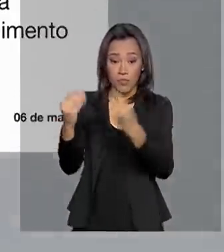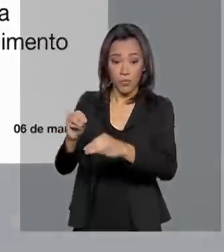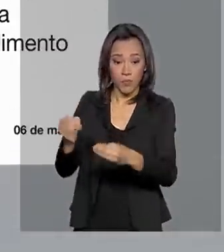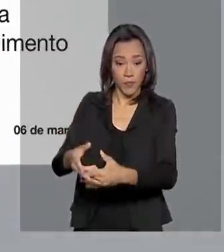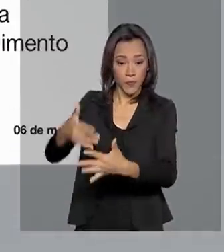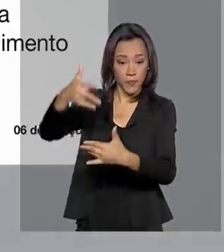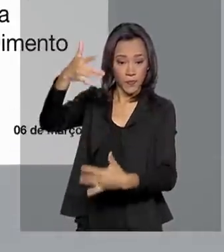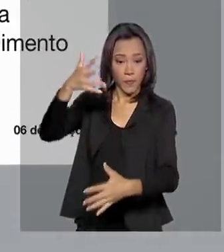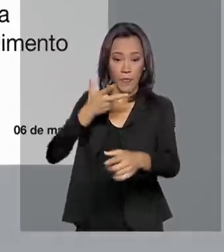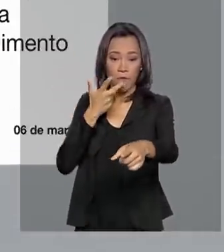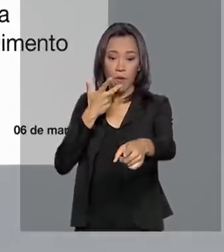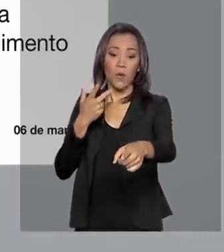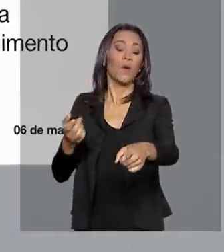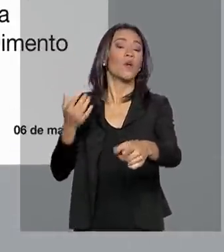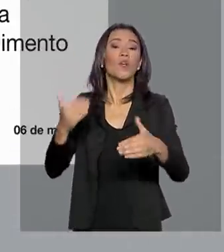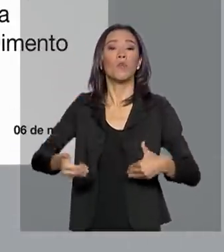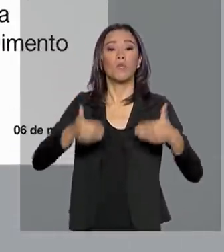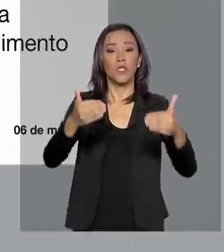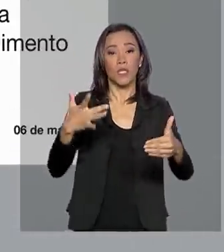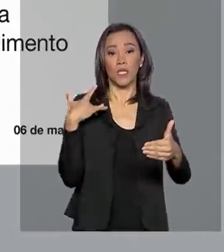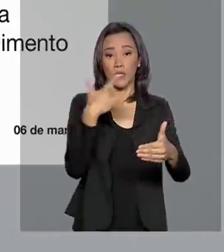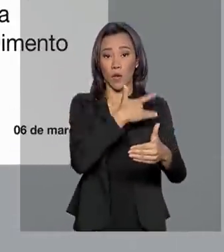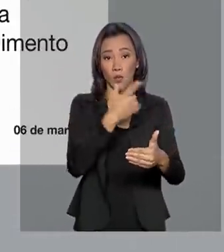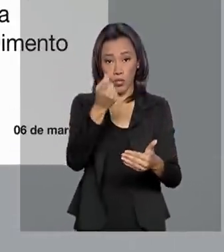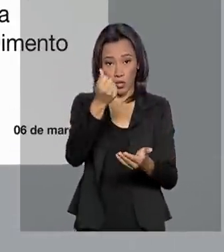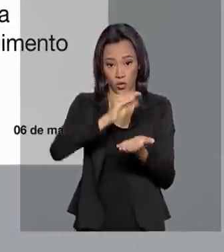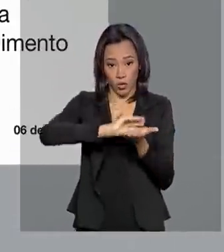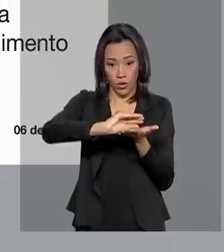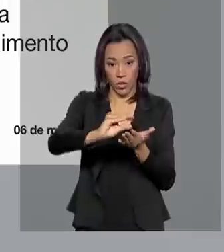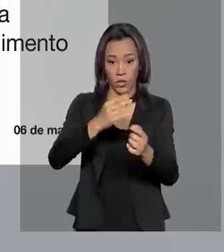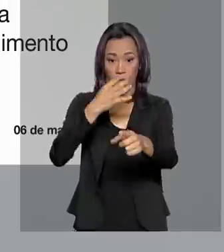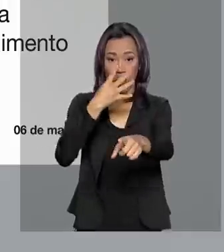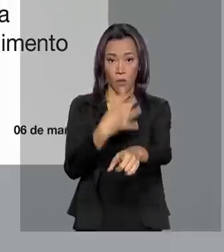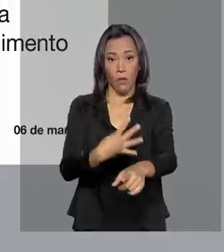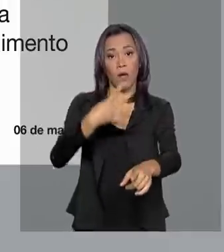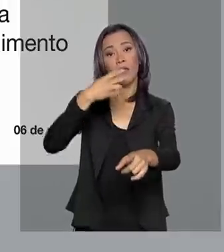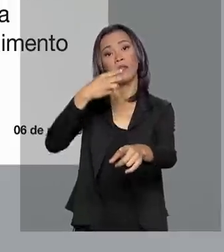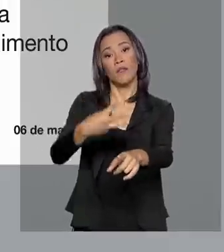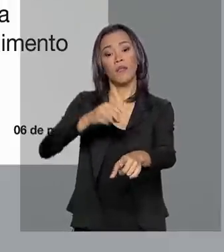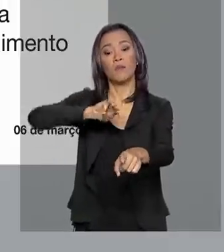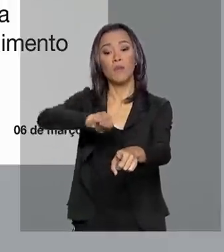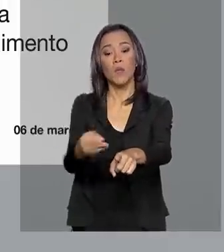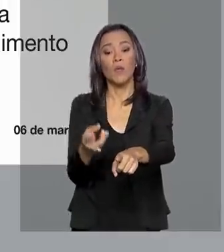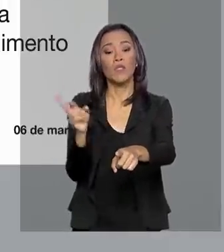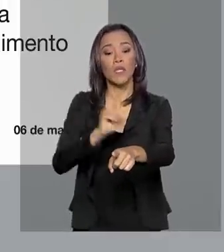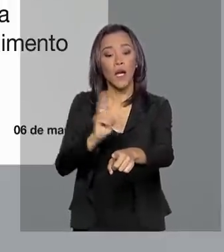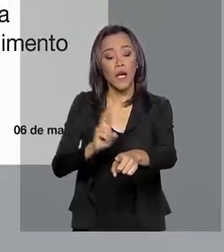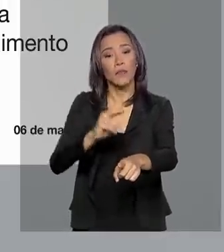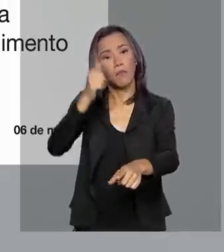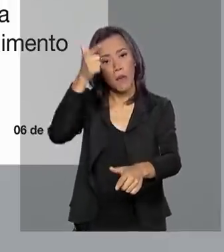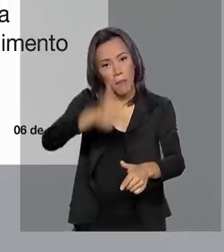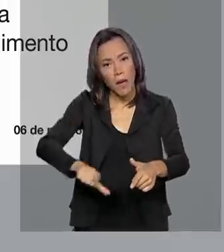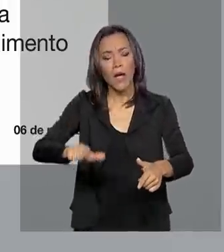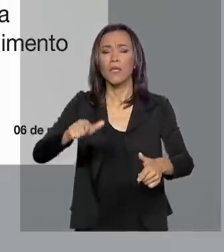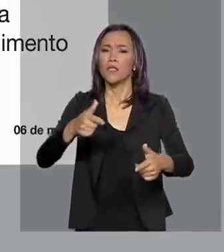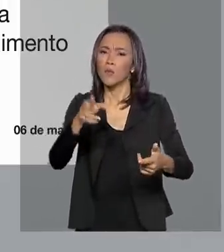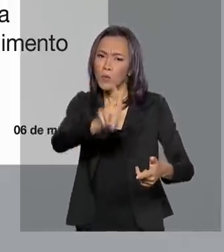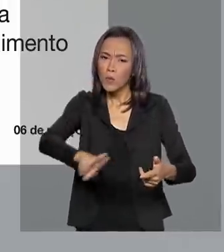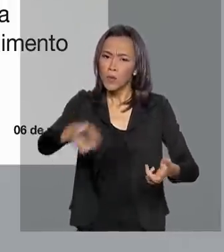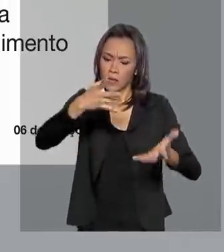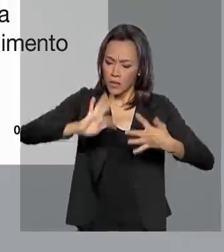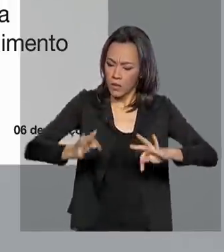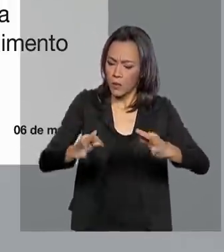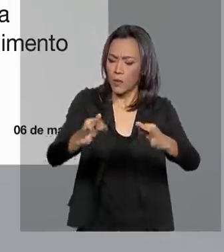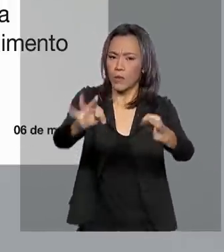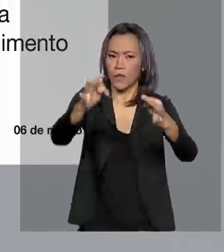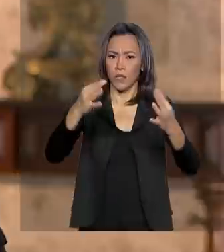Ministério da Saúde pretende investir 43 milhões de reais por mês na ampliação desse serviço, que permitirá o acesso